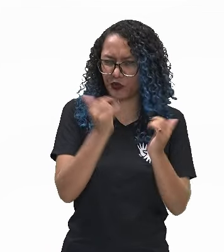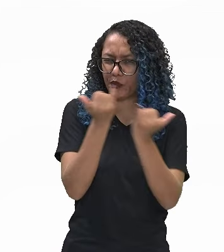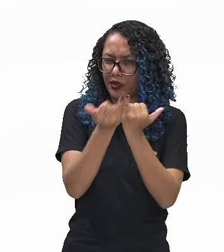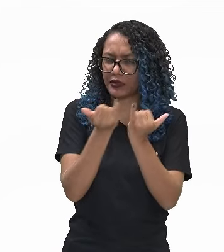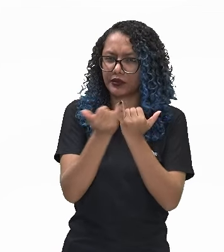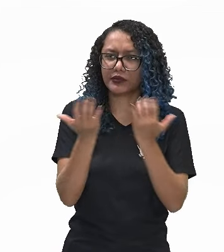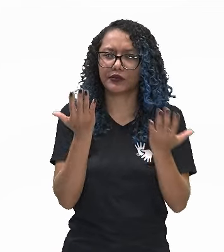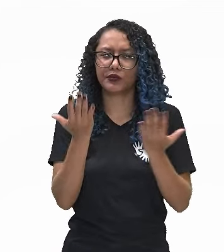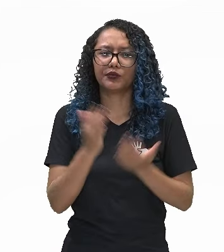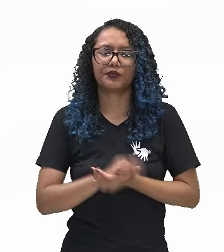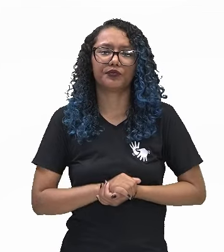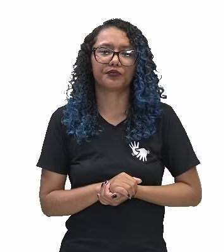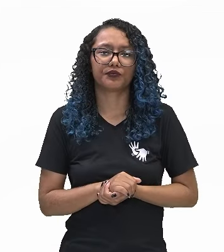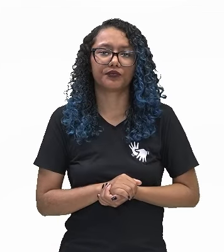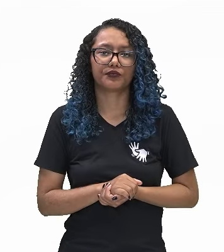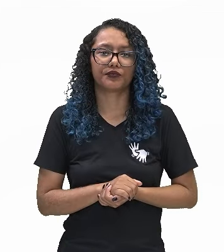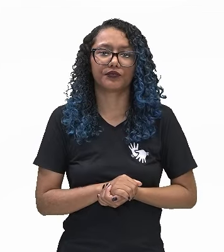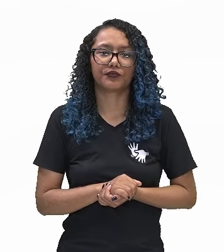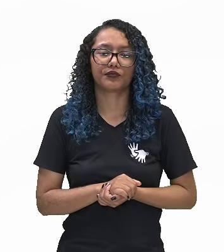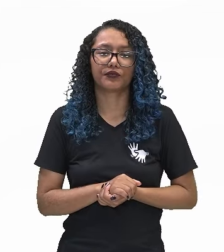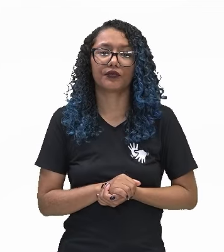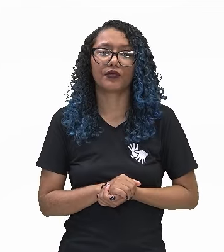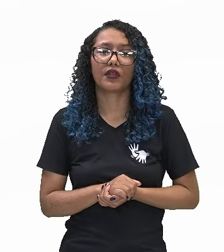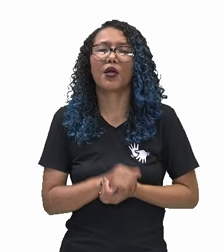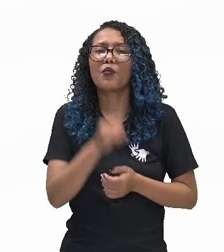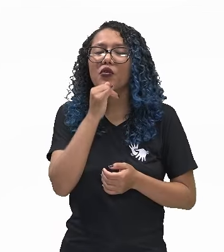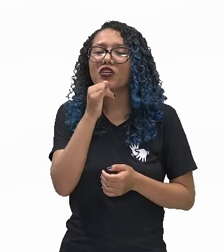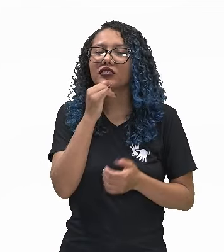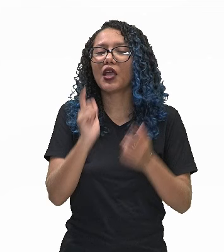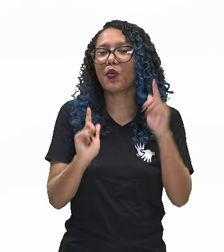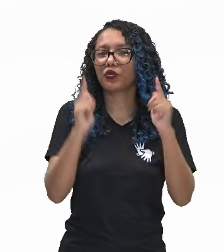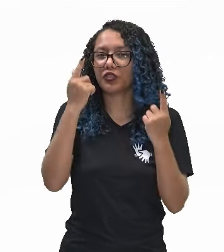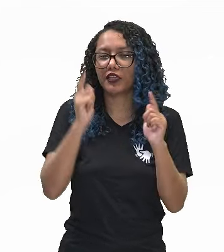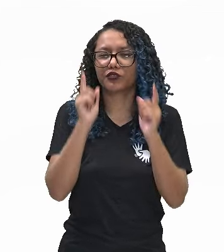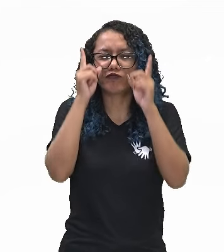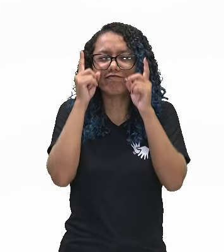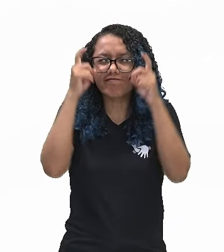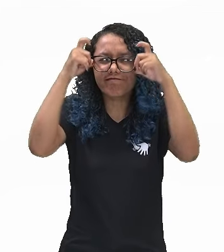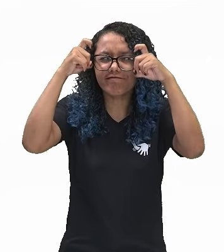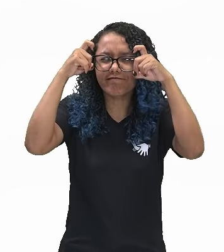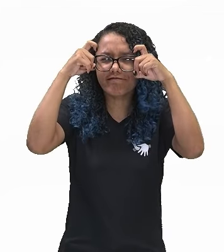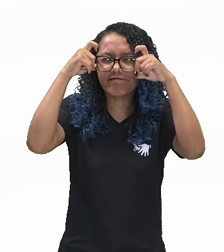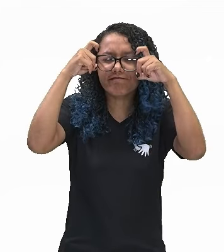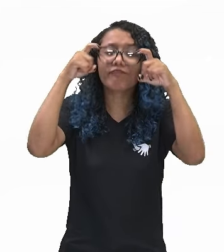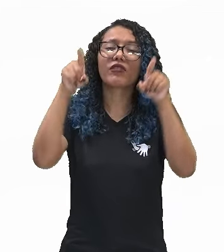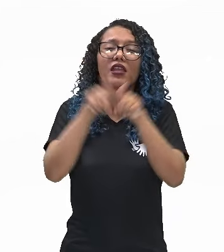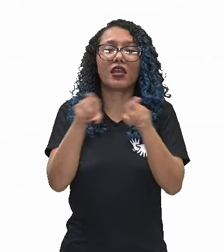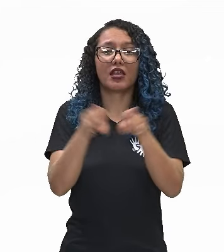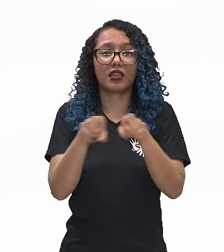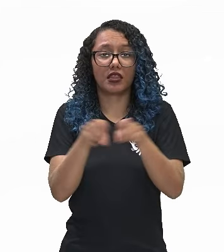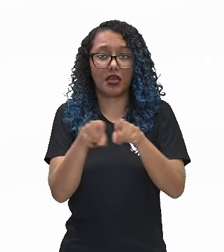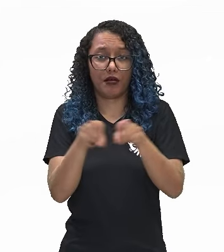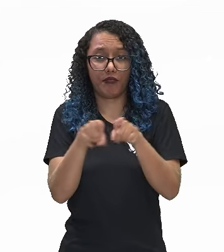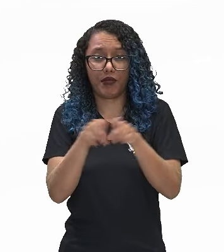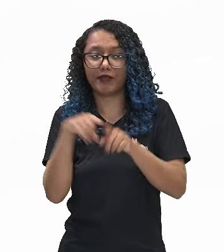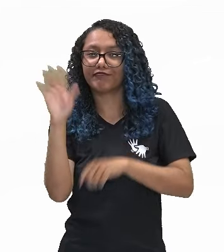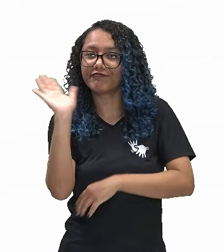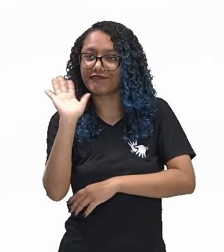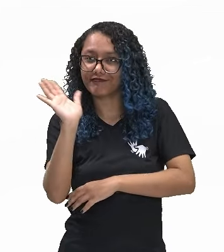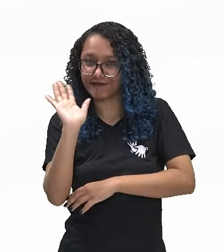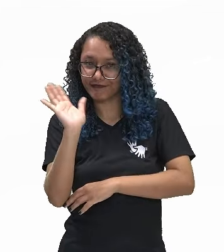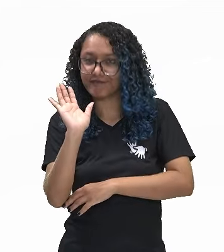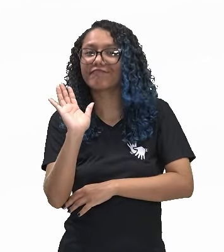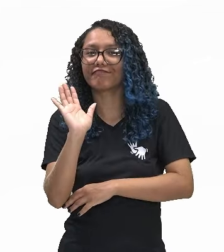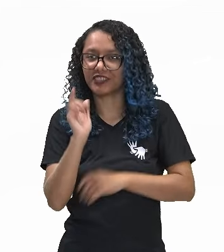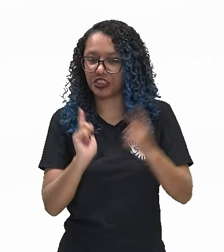incluem desde o sutil franzir de sobrancelhas até o vigoroso acenar dos braços,